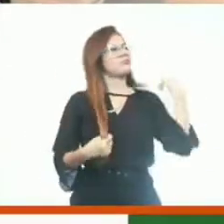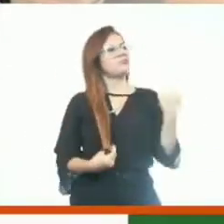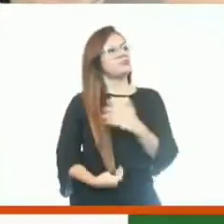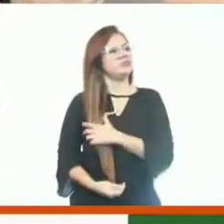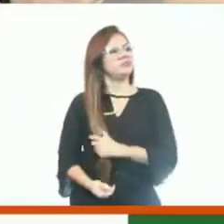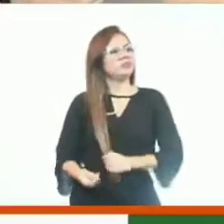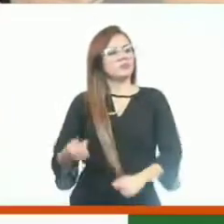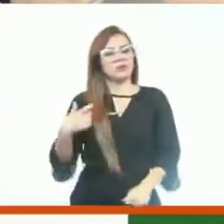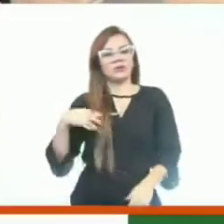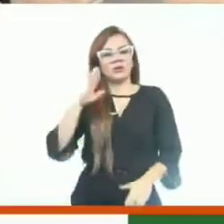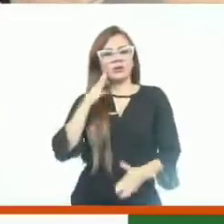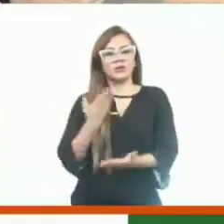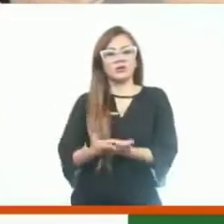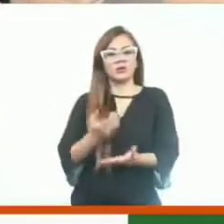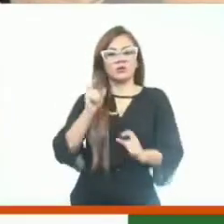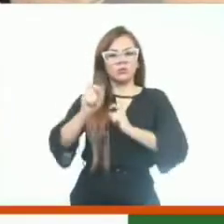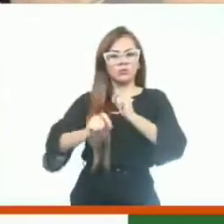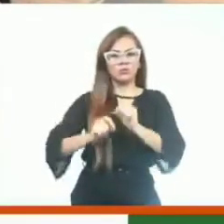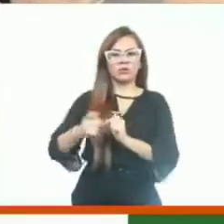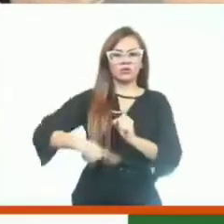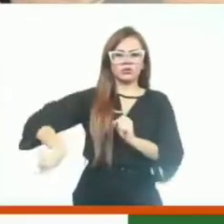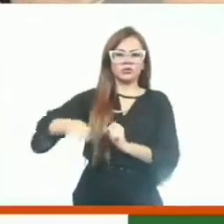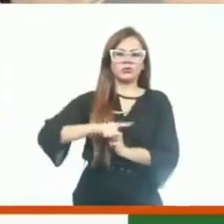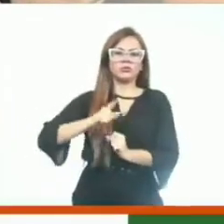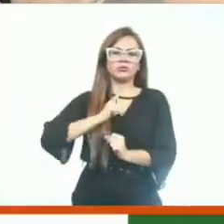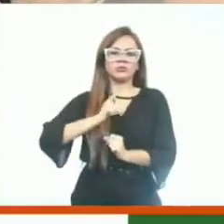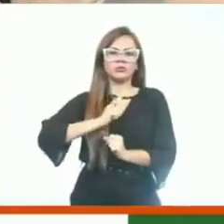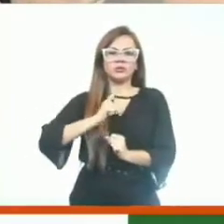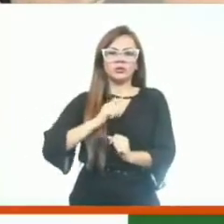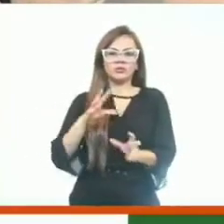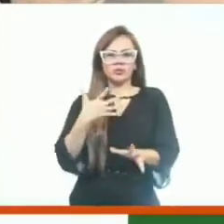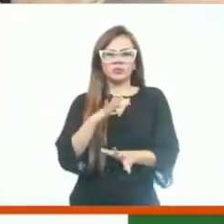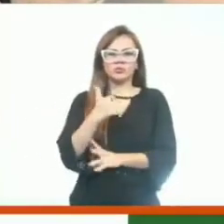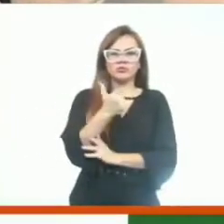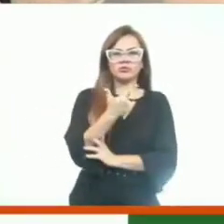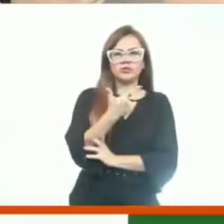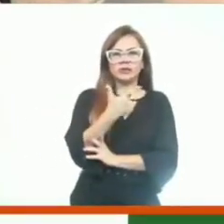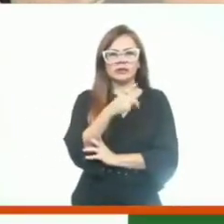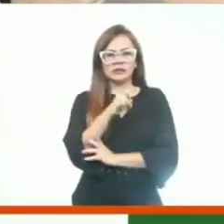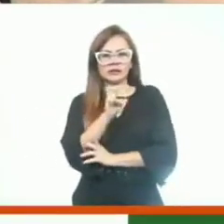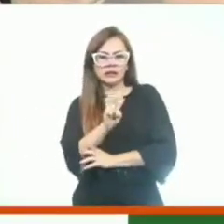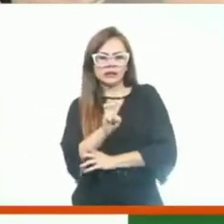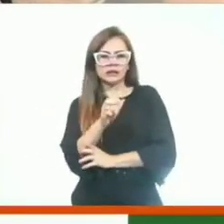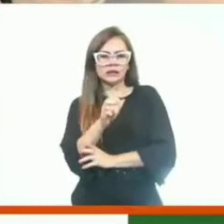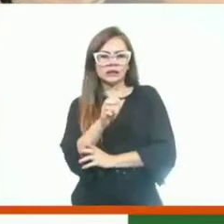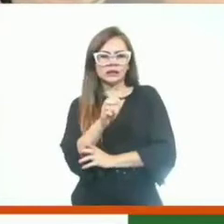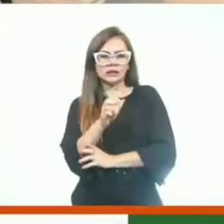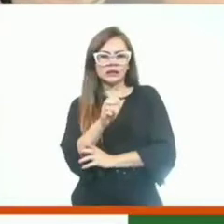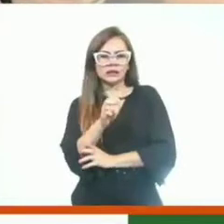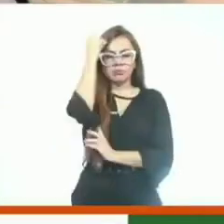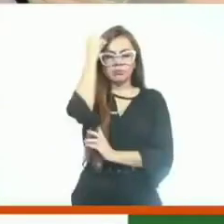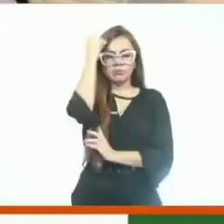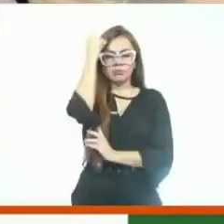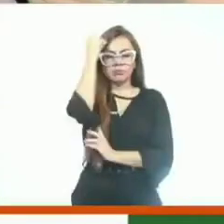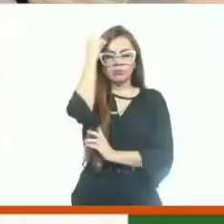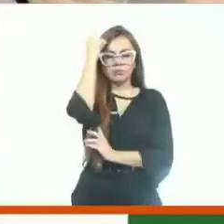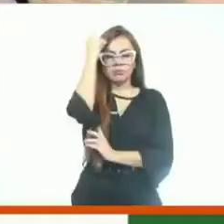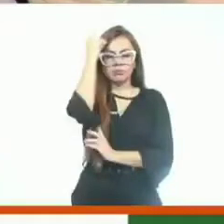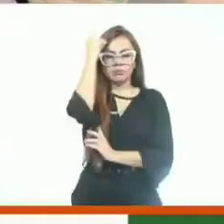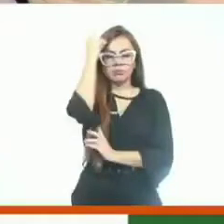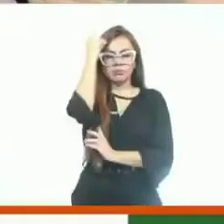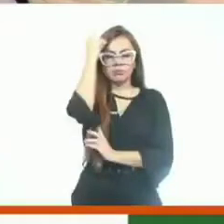município. Eu acredito que, com isso, a gente pegue, no mínimo, 25% a 30% dos turistas que vão para Geri,